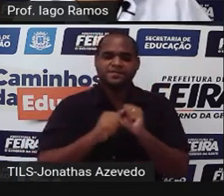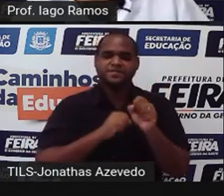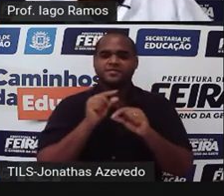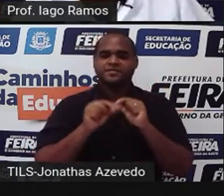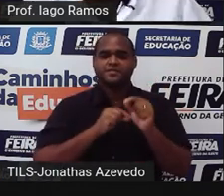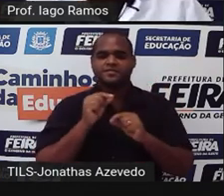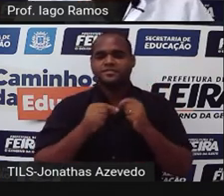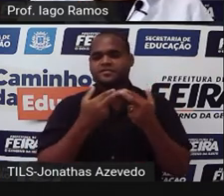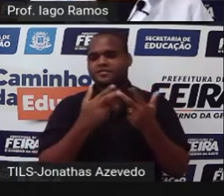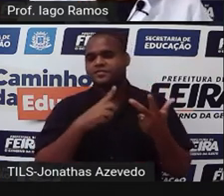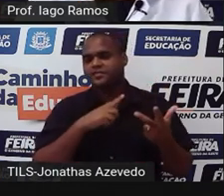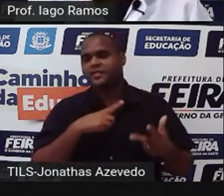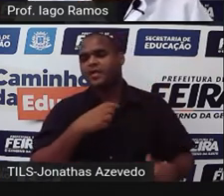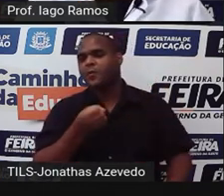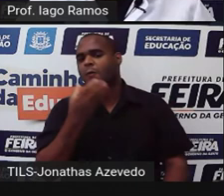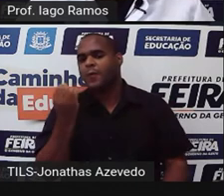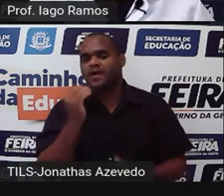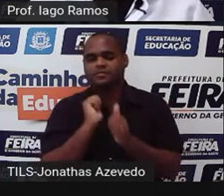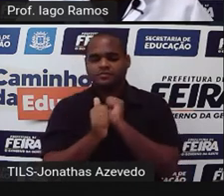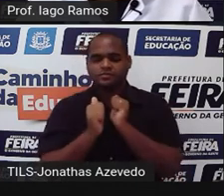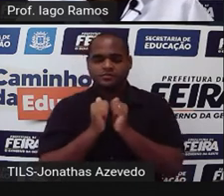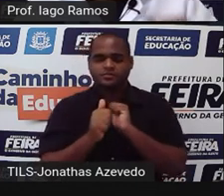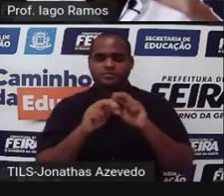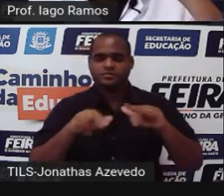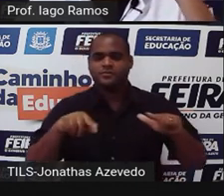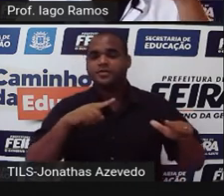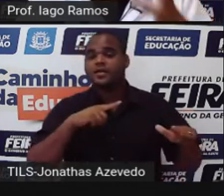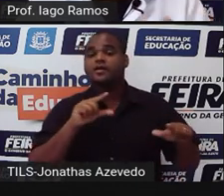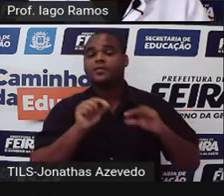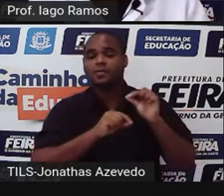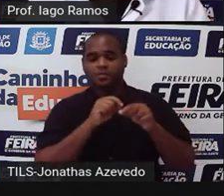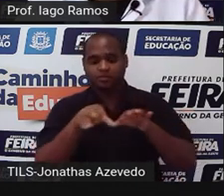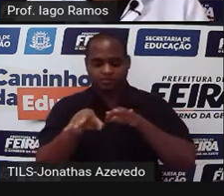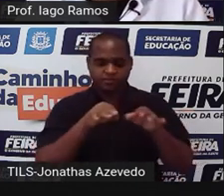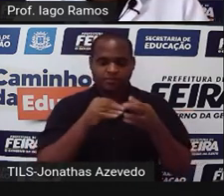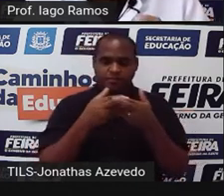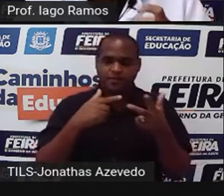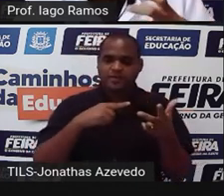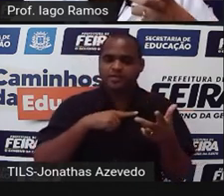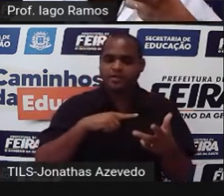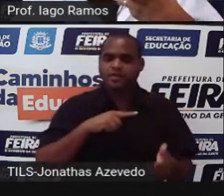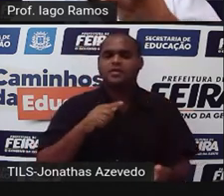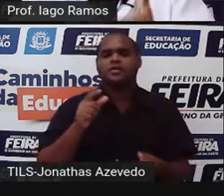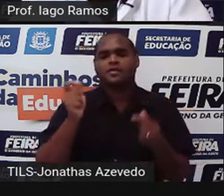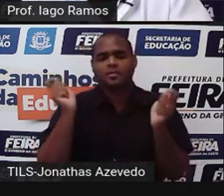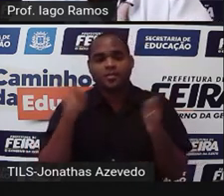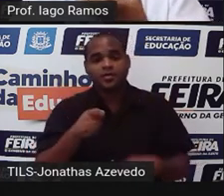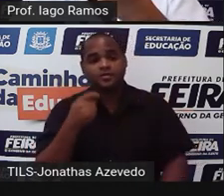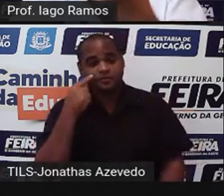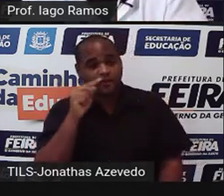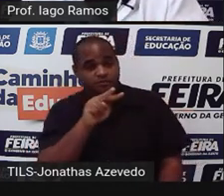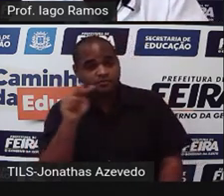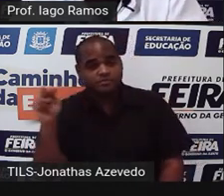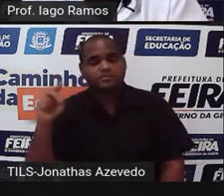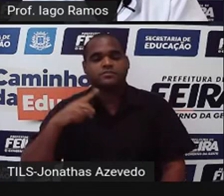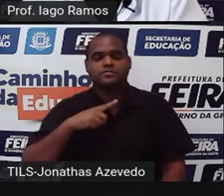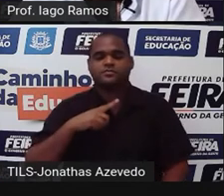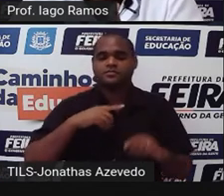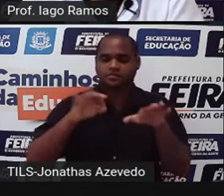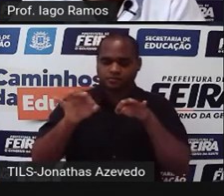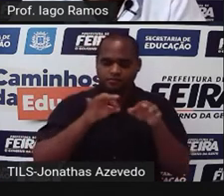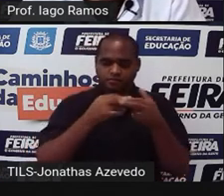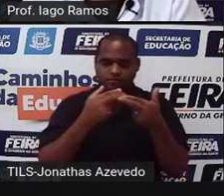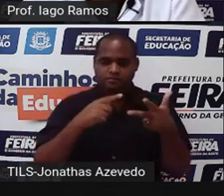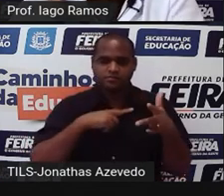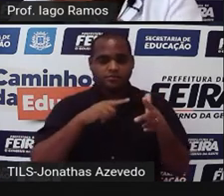esporte. Tá bom? Então, esse gráfico também é uma forma de organizar e a gente olhando para essa organização